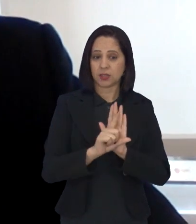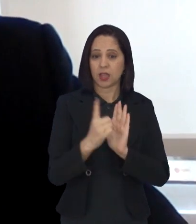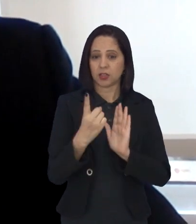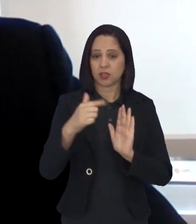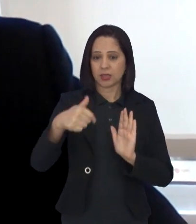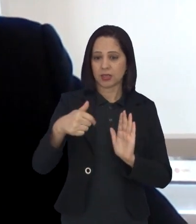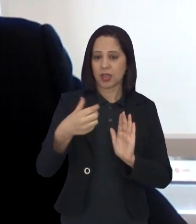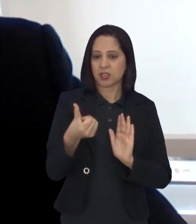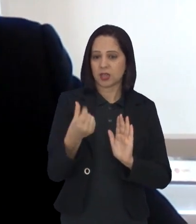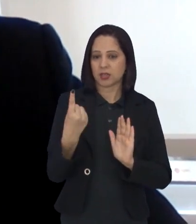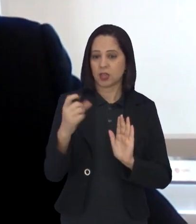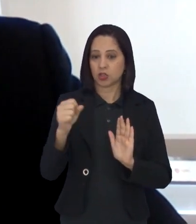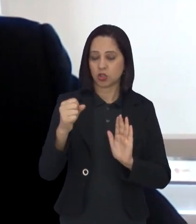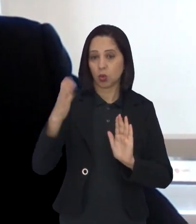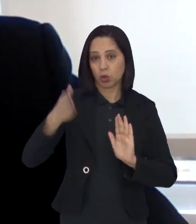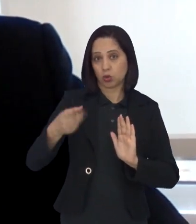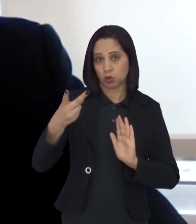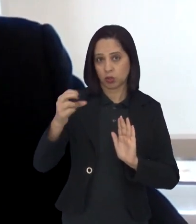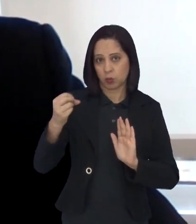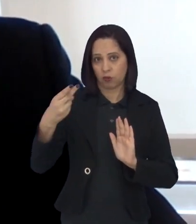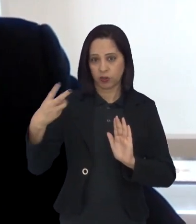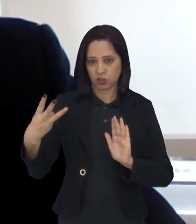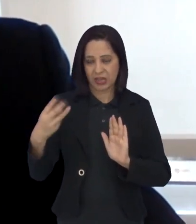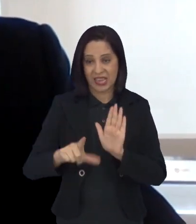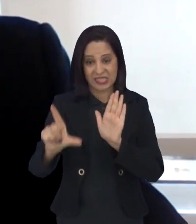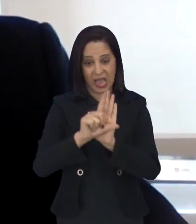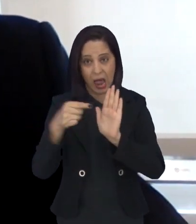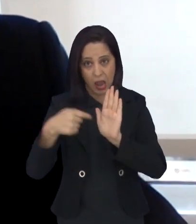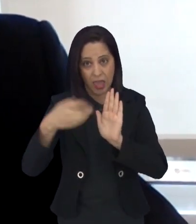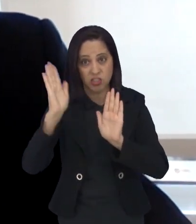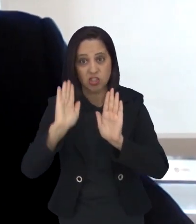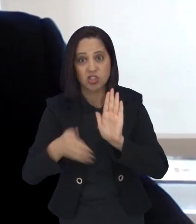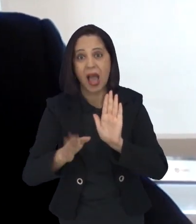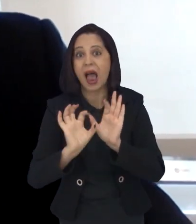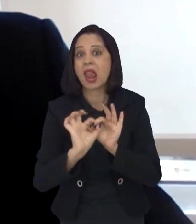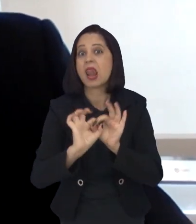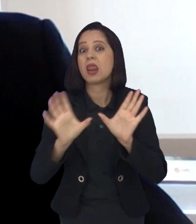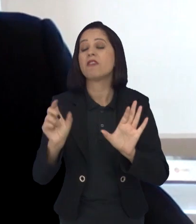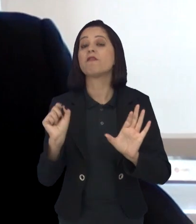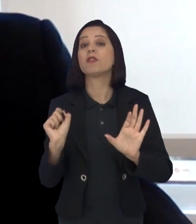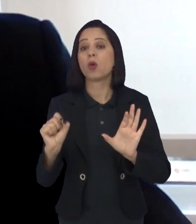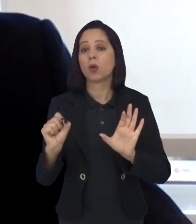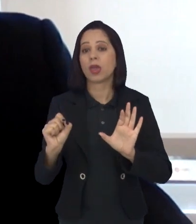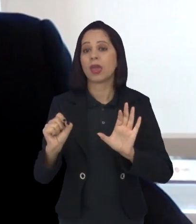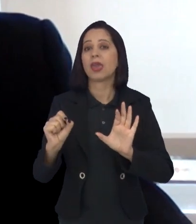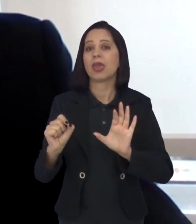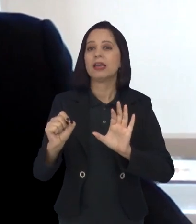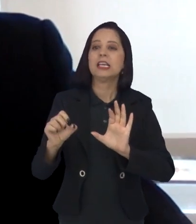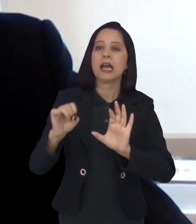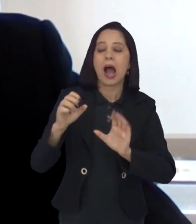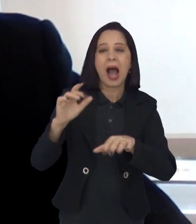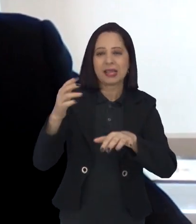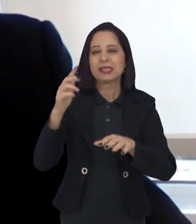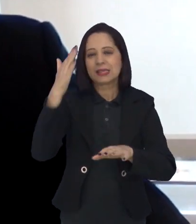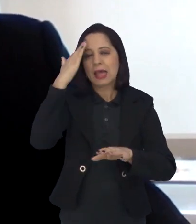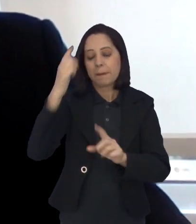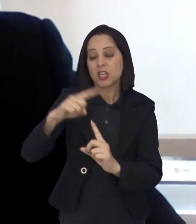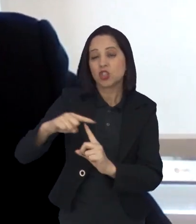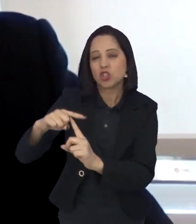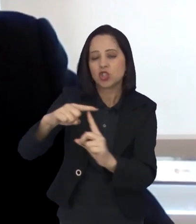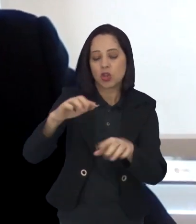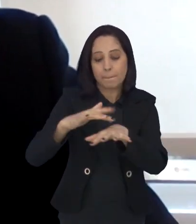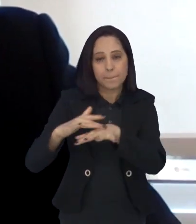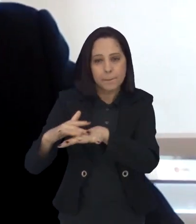.618 de 2023, ela já garante o acesso para algumas patologias. Então, essa lei